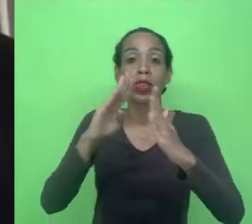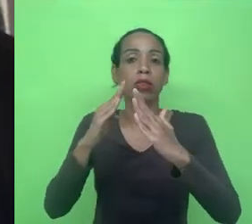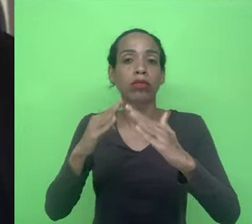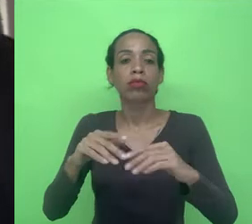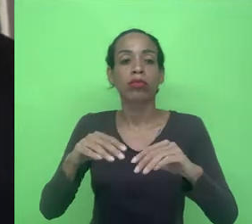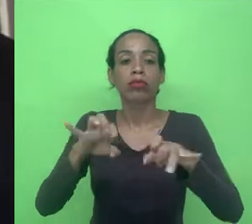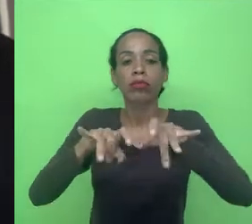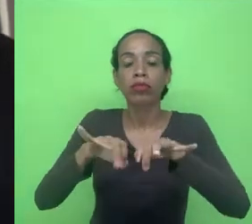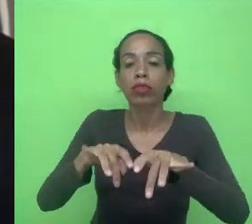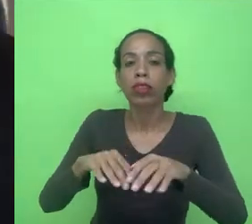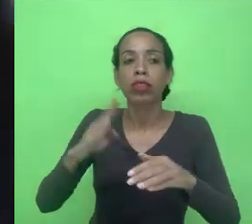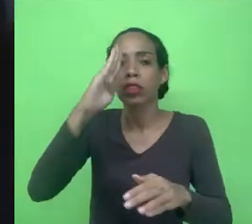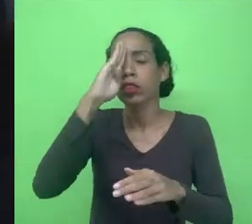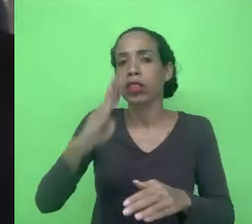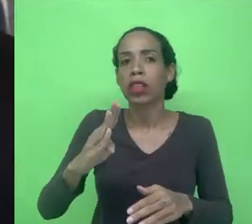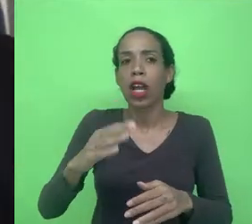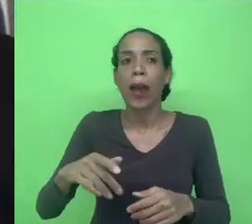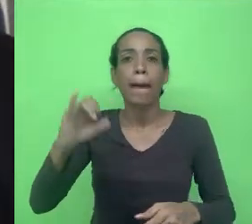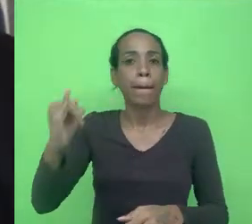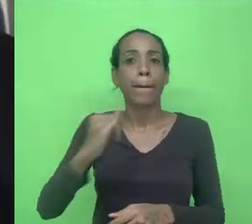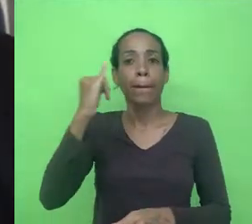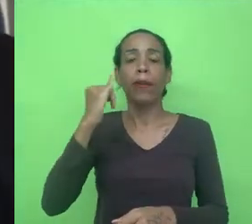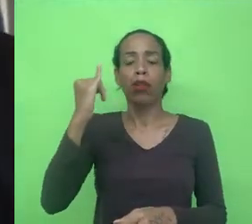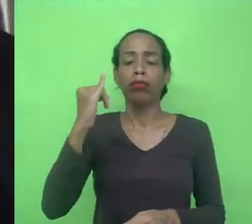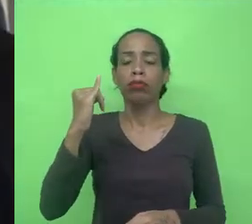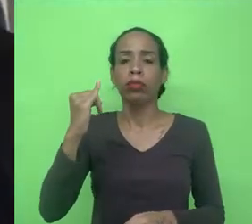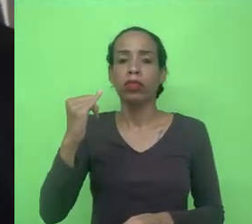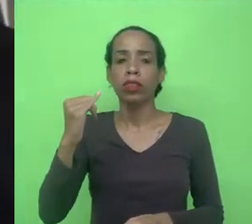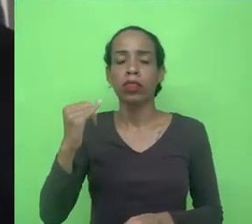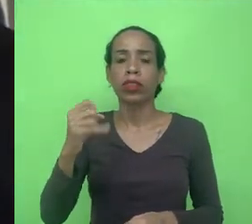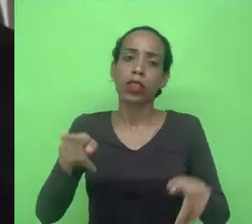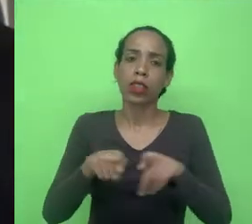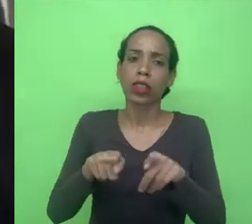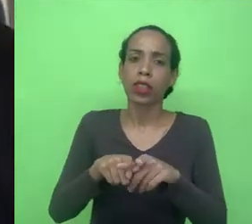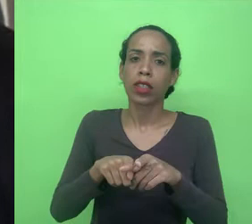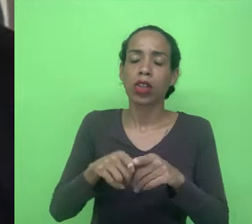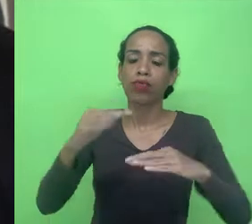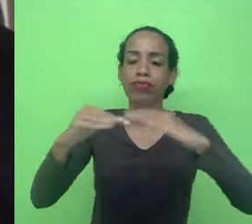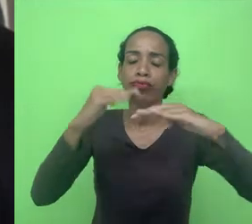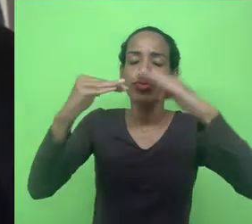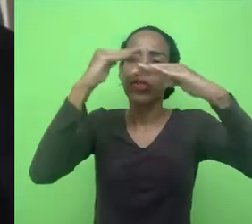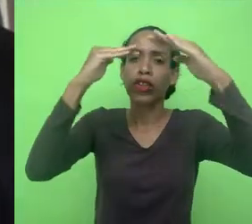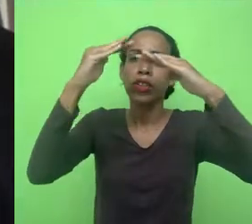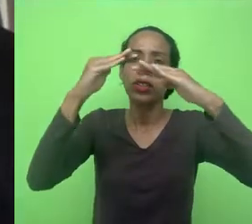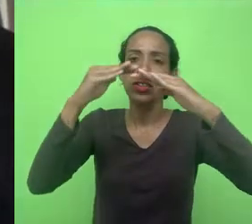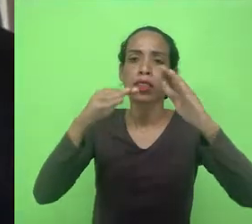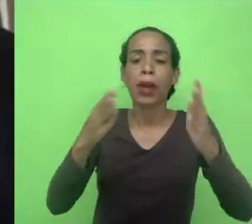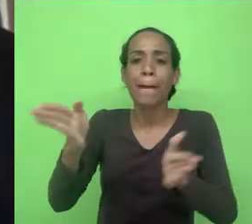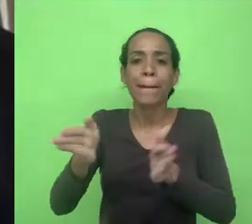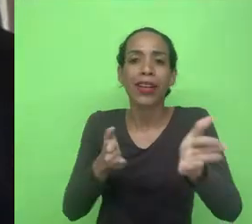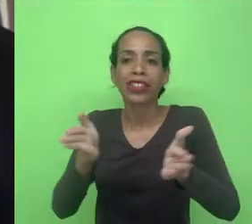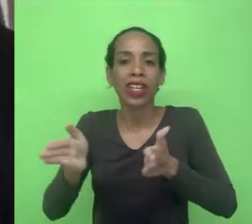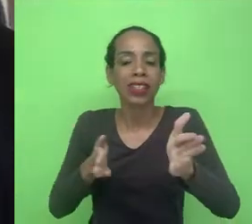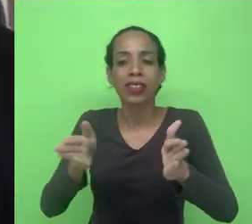é central e essencial e a plataformização é processo, então, a mediação das plataformas ela